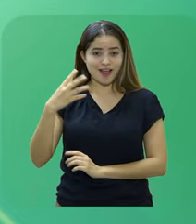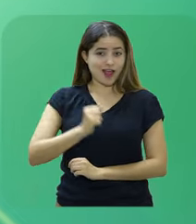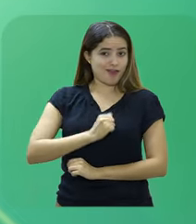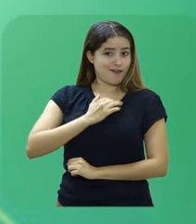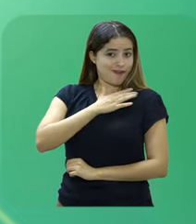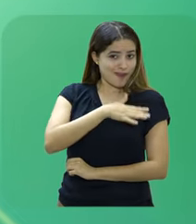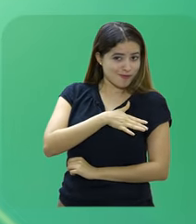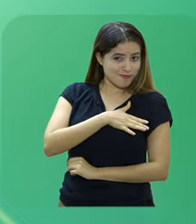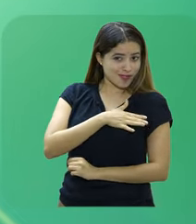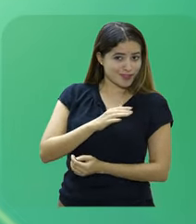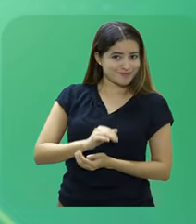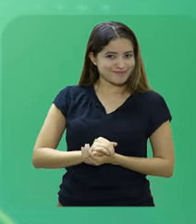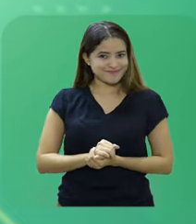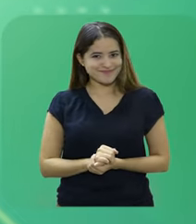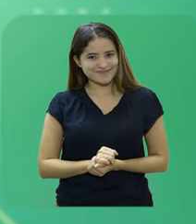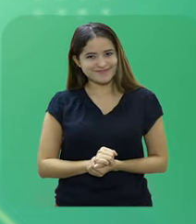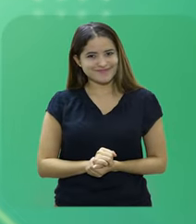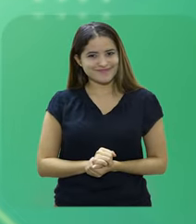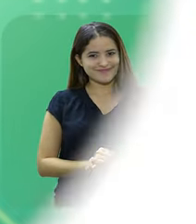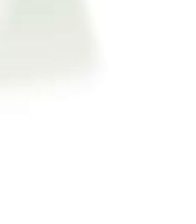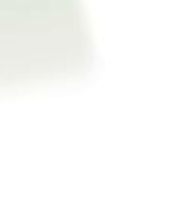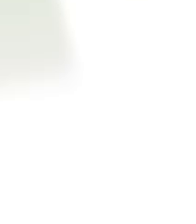Ciência e Tecnologia de Pernambuco?